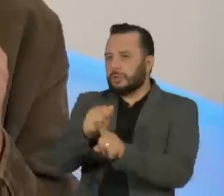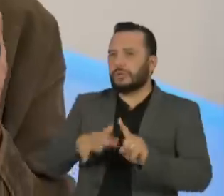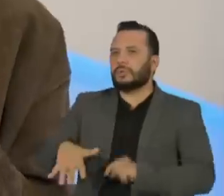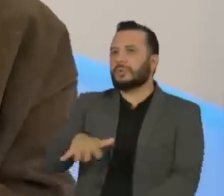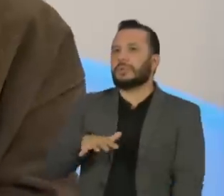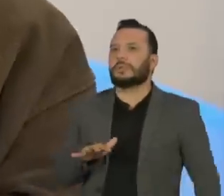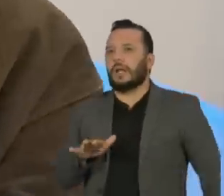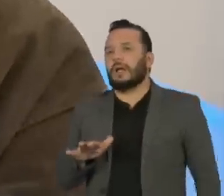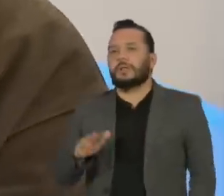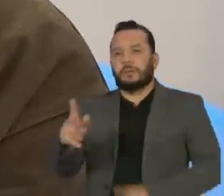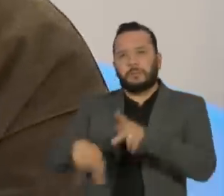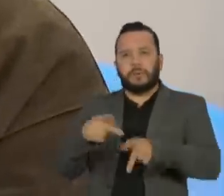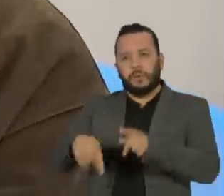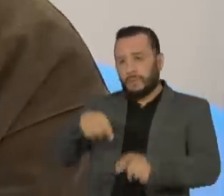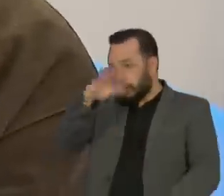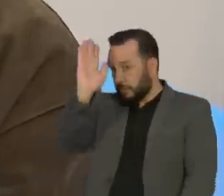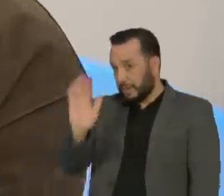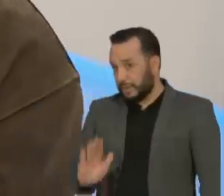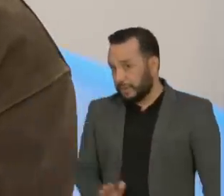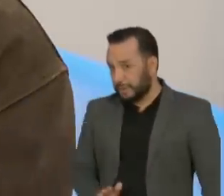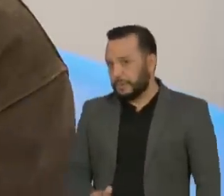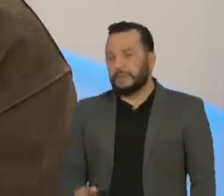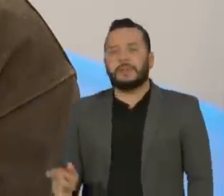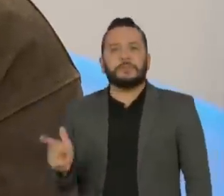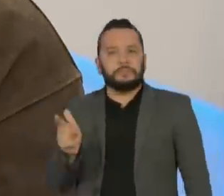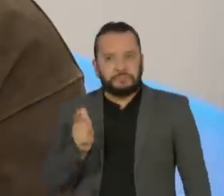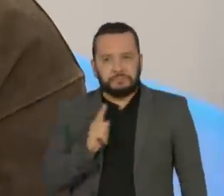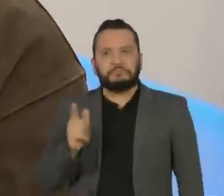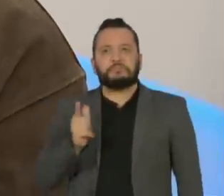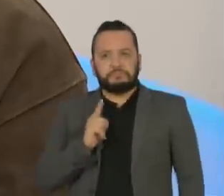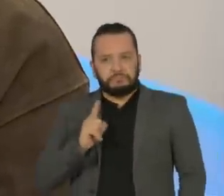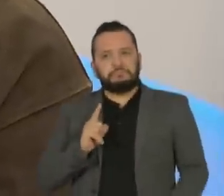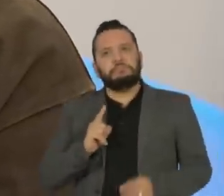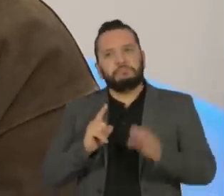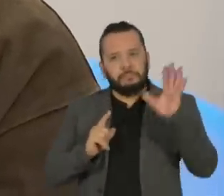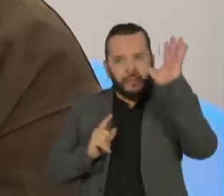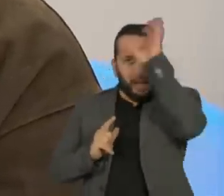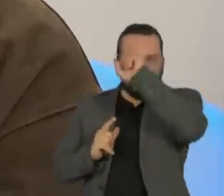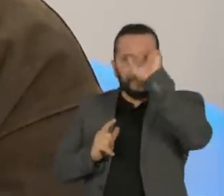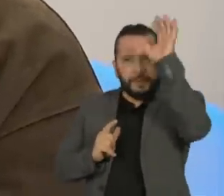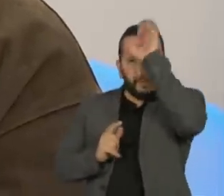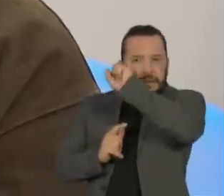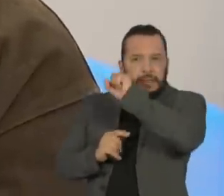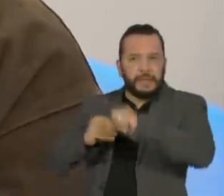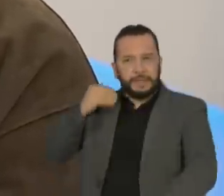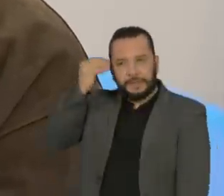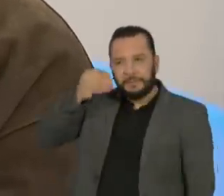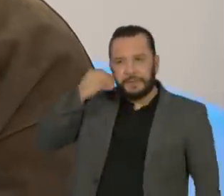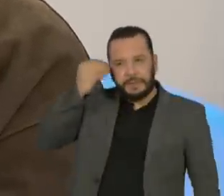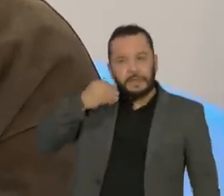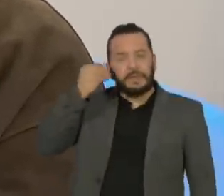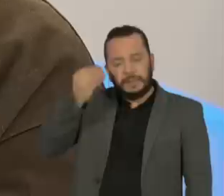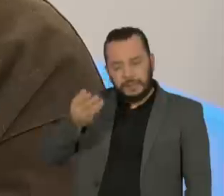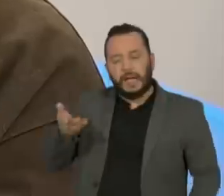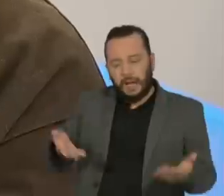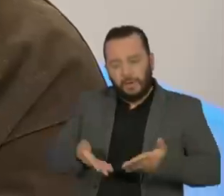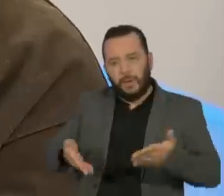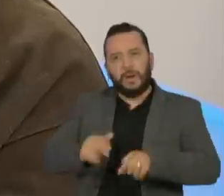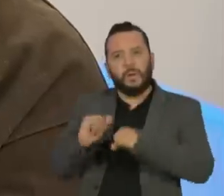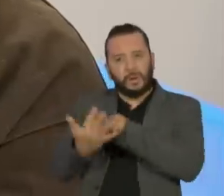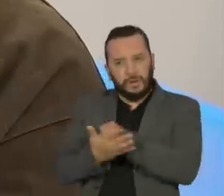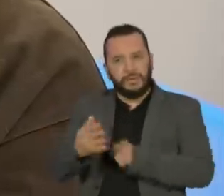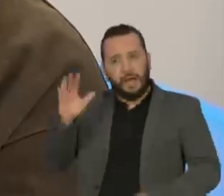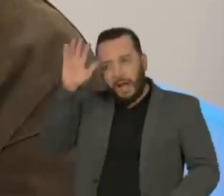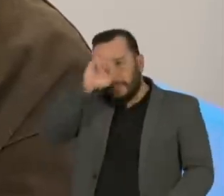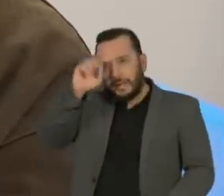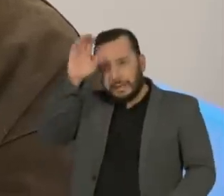sociedade e a civilização brasileira tem uma grande manancial de aprender uma experiência tão terrível que a gente está passando e